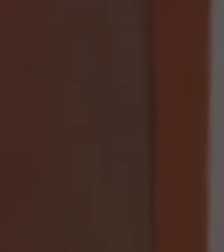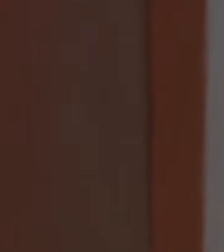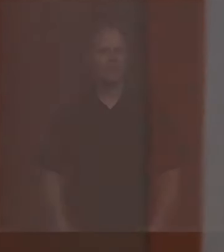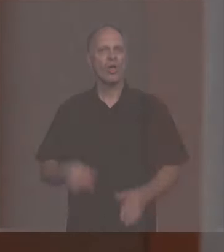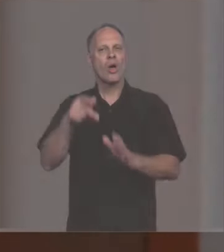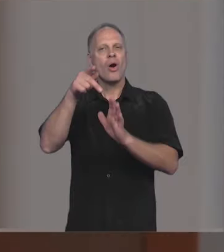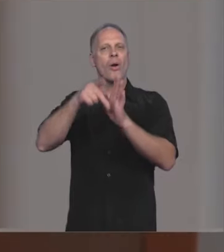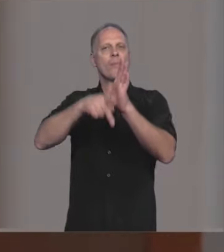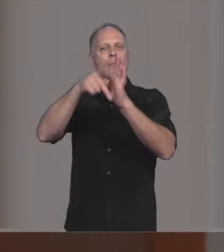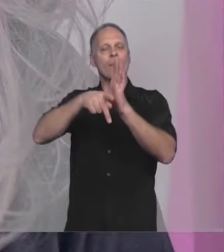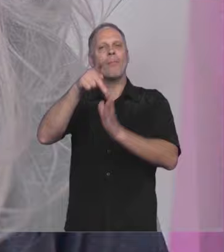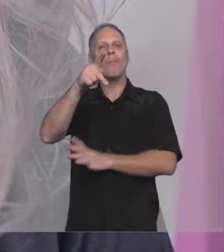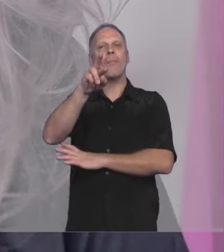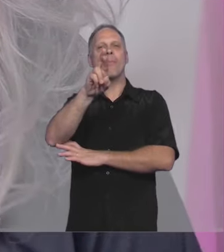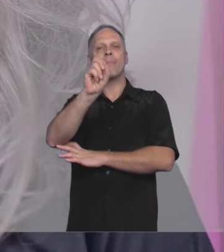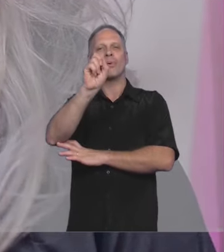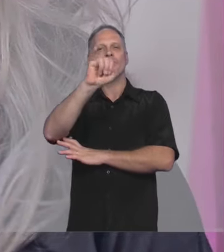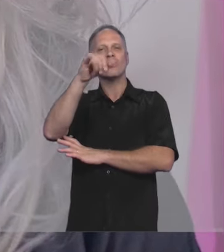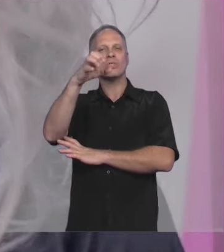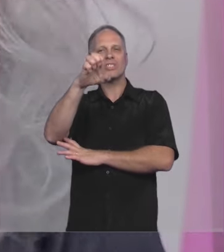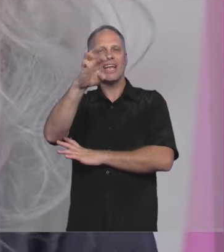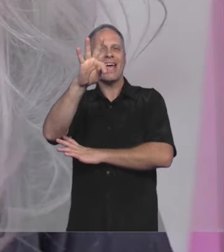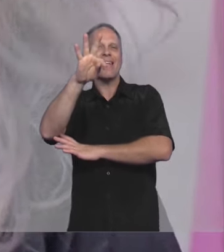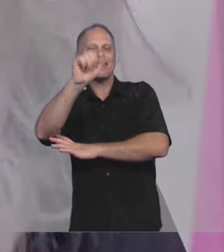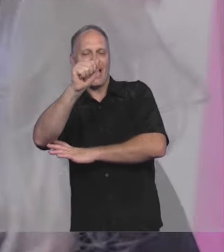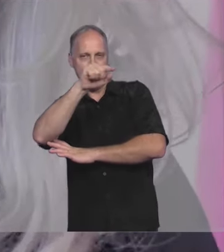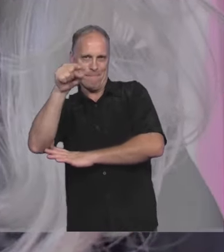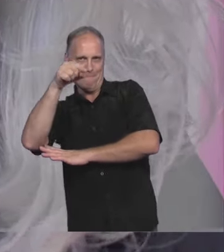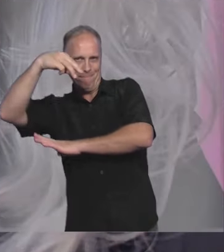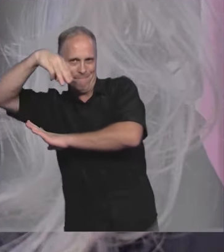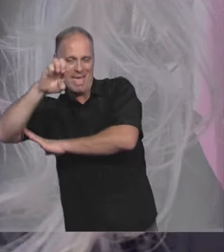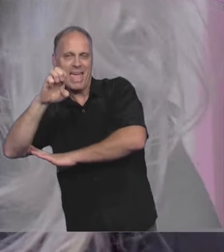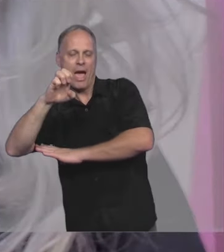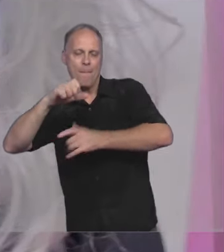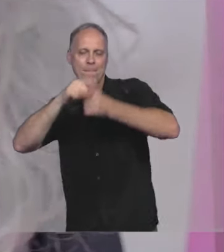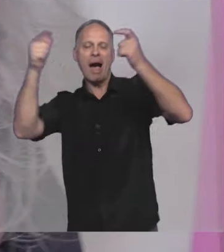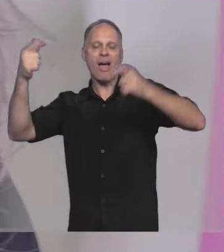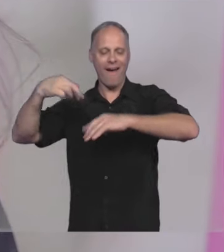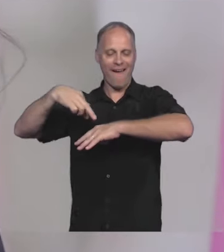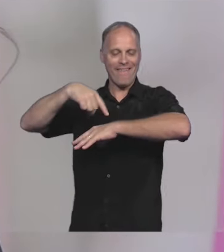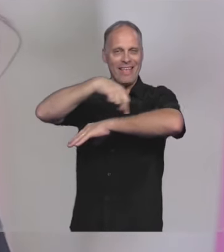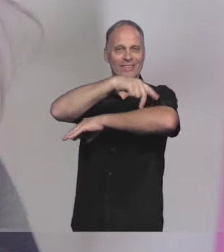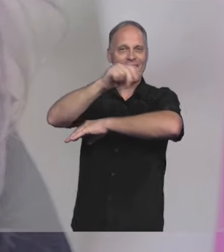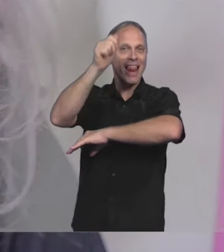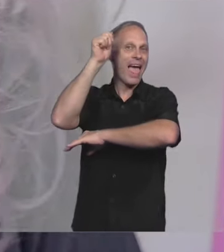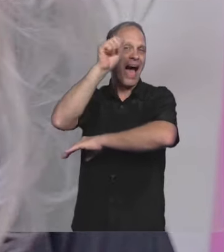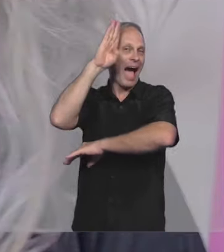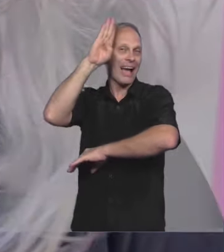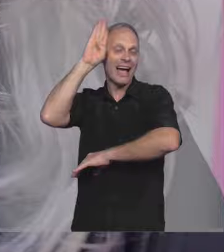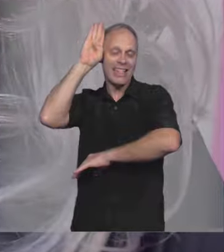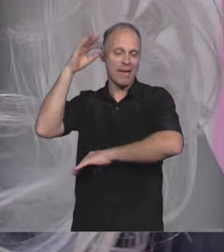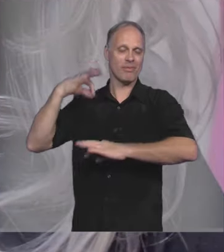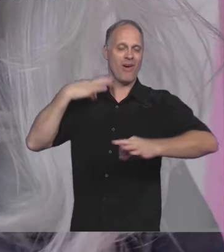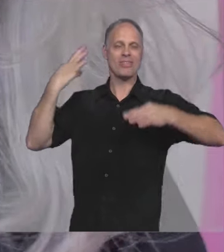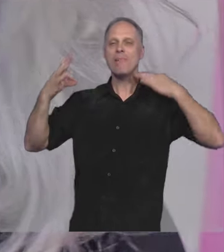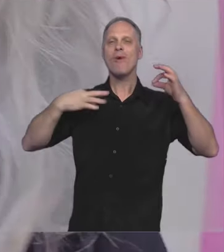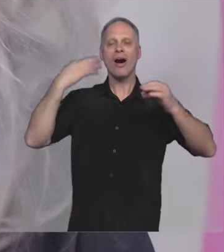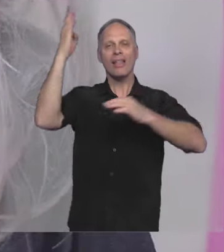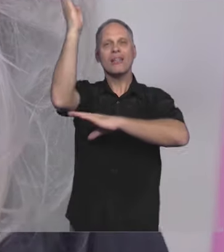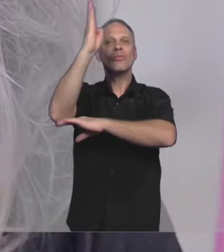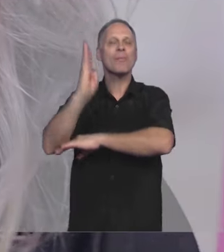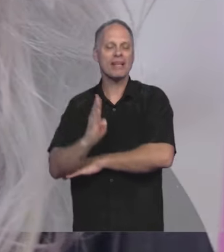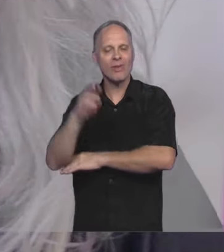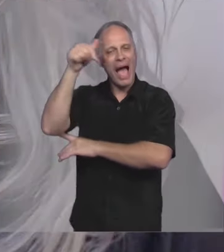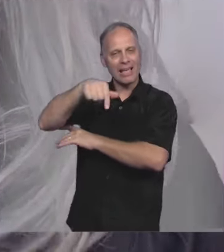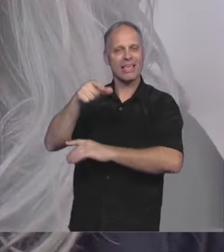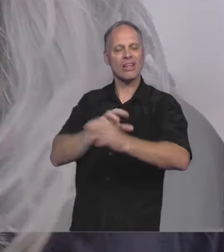O Projeta.me é o maior desfile acadêmico de moda do Brasil. Aqui nós reunimos trabalhos